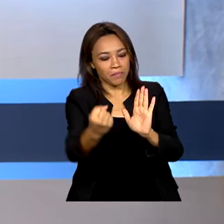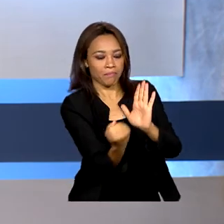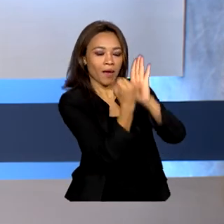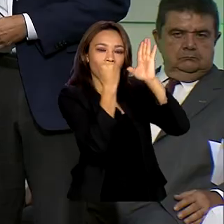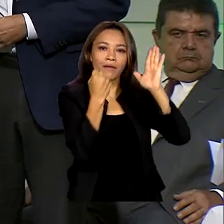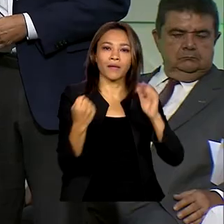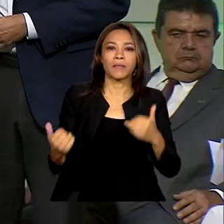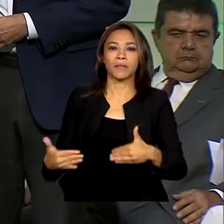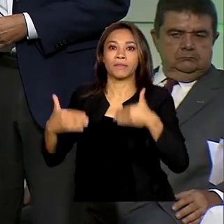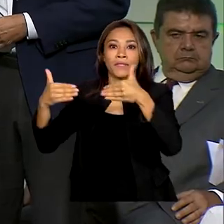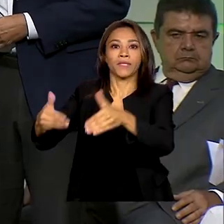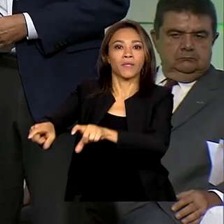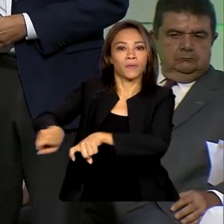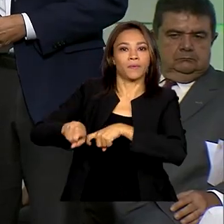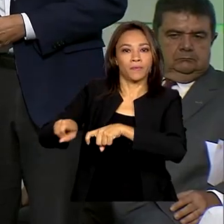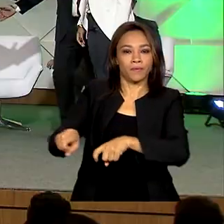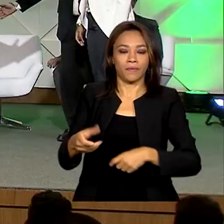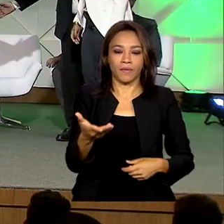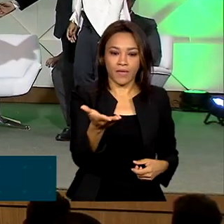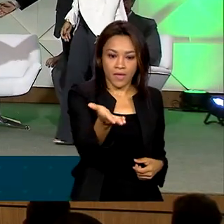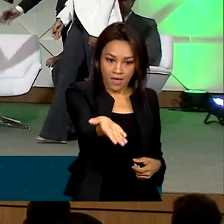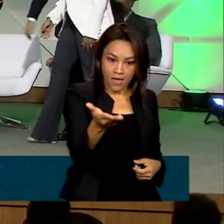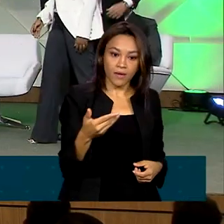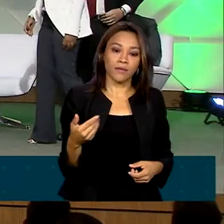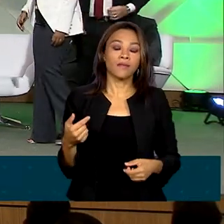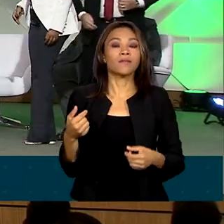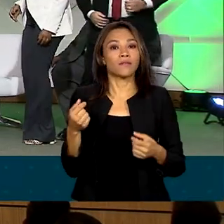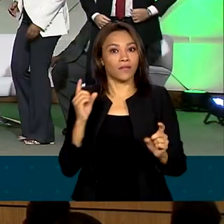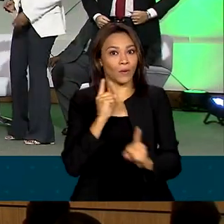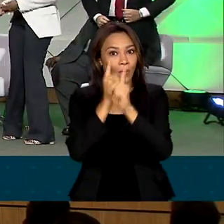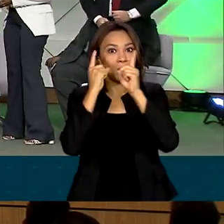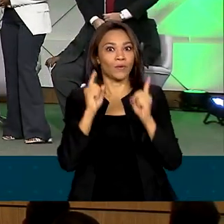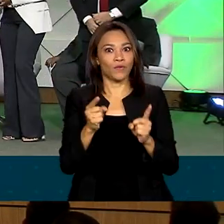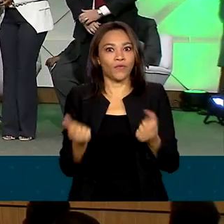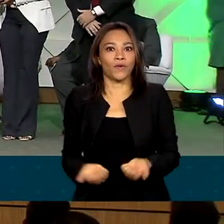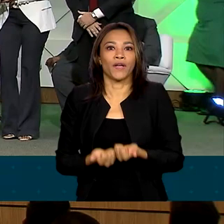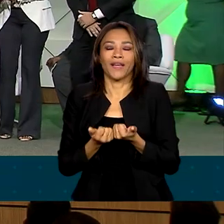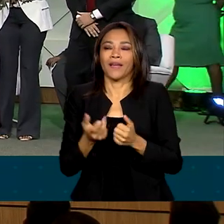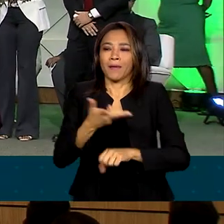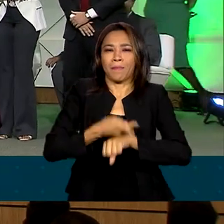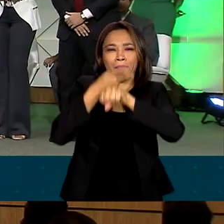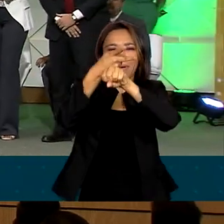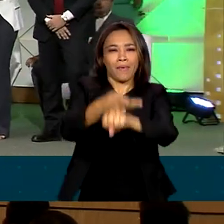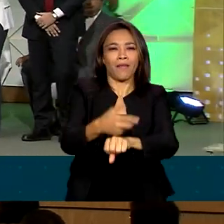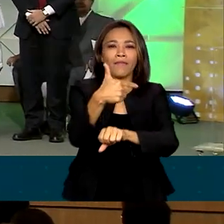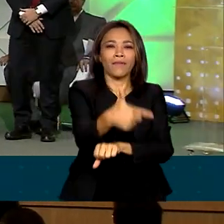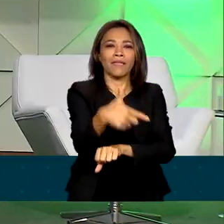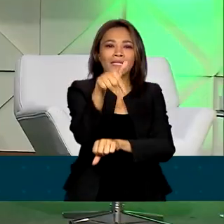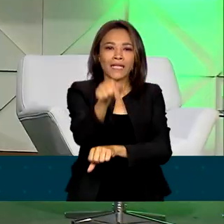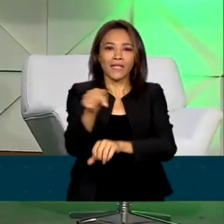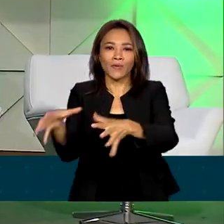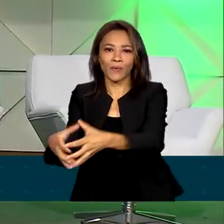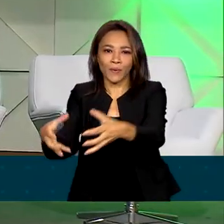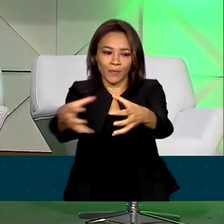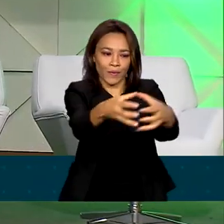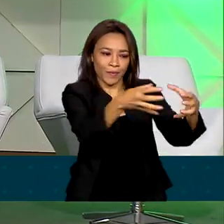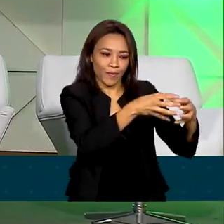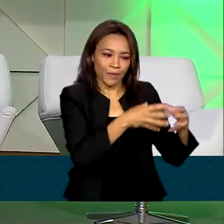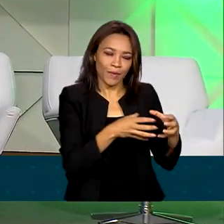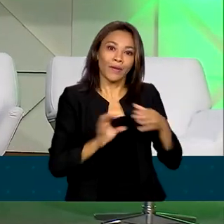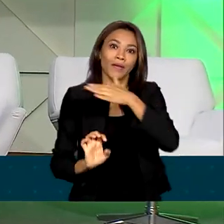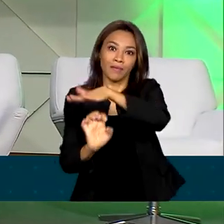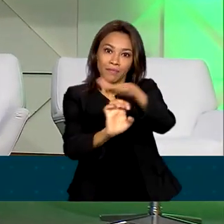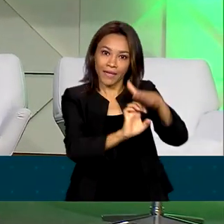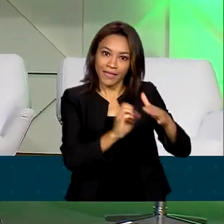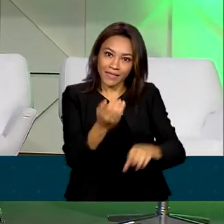Agricultura. Nesta edição foram premiadas 27 organizações do setor agropecuário, uma das empresas